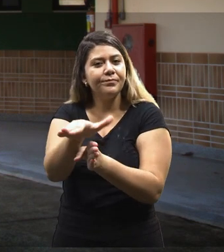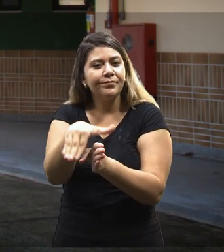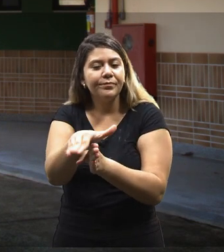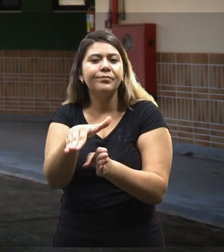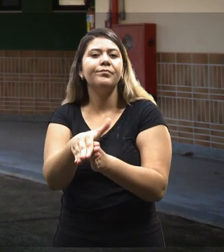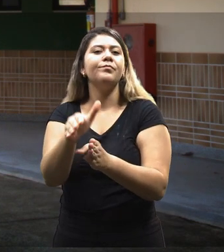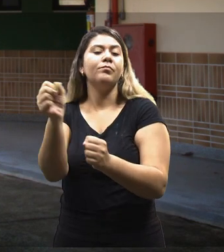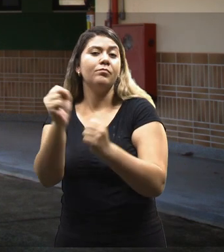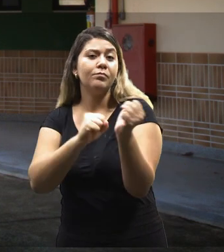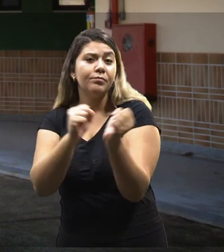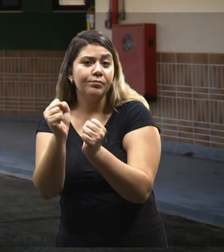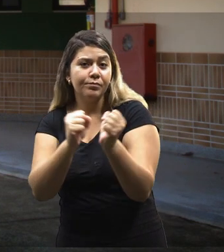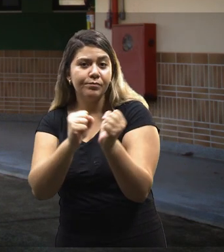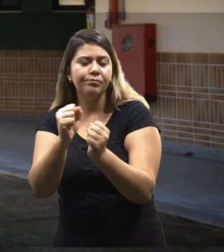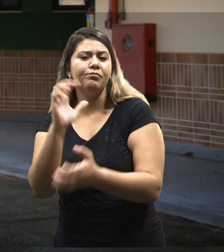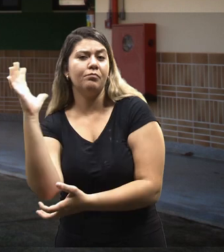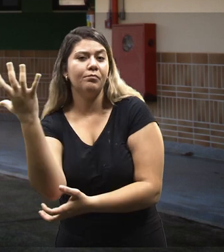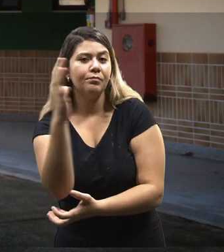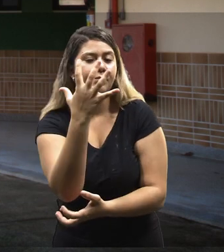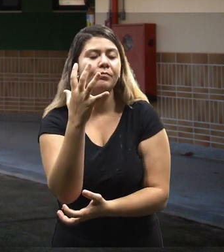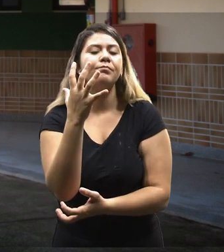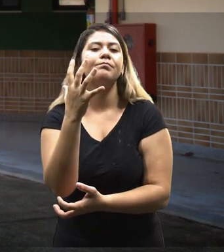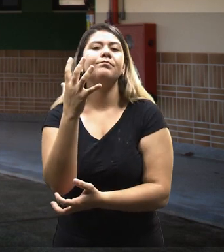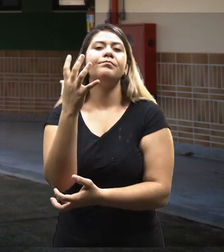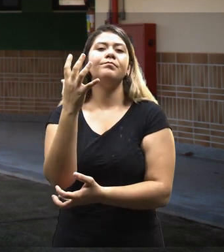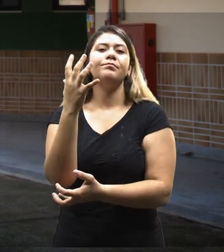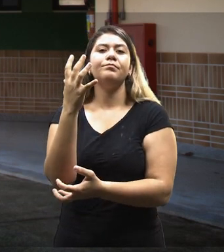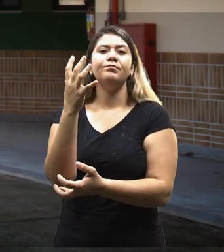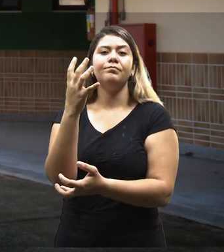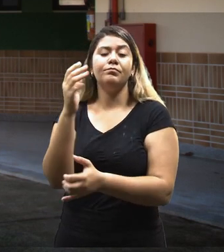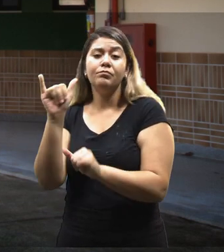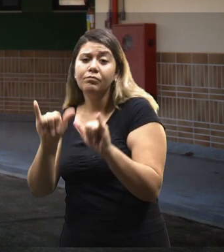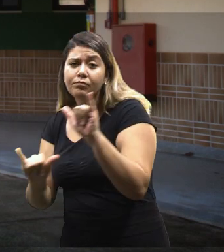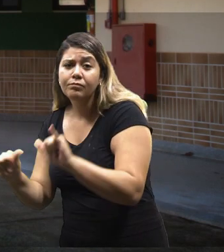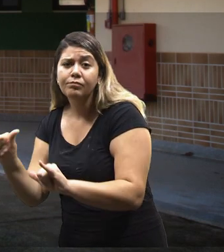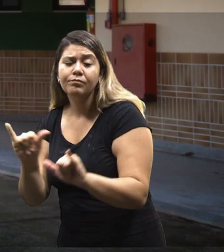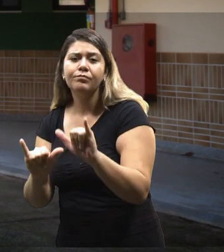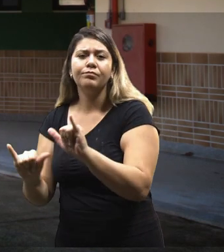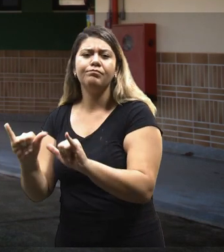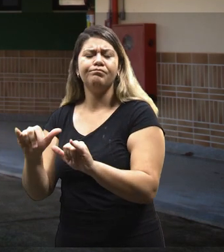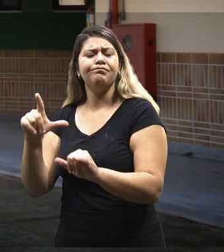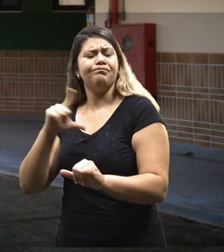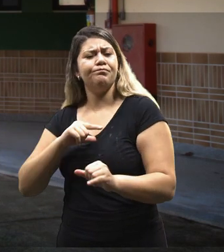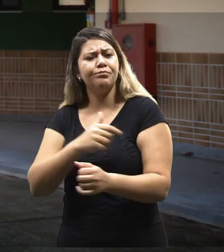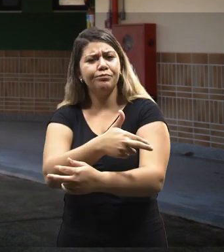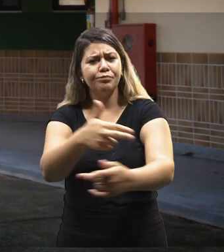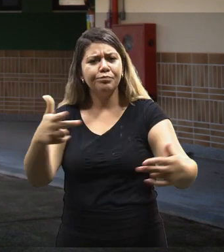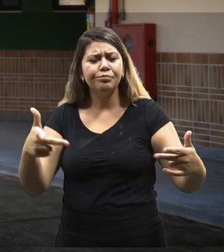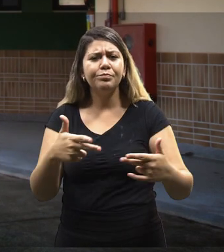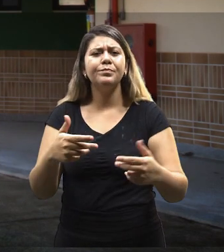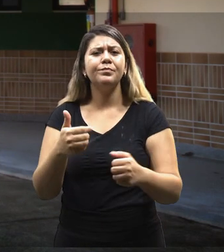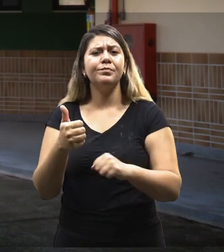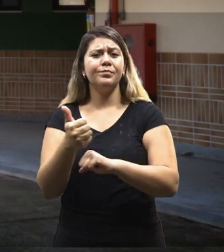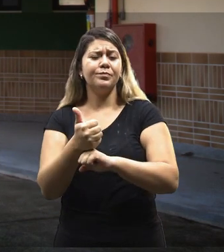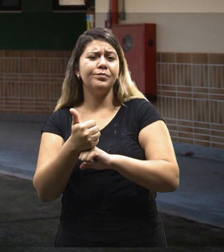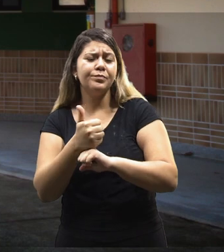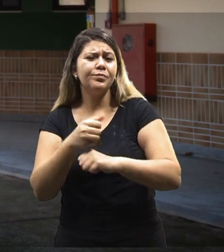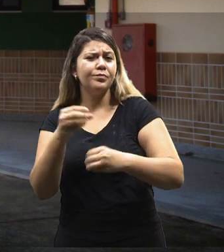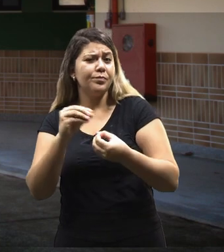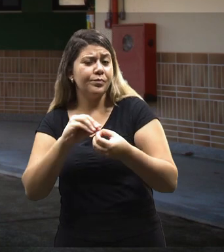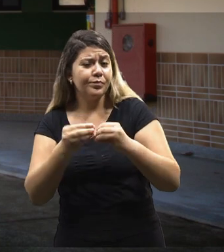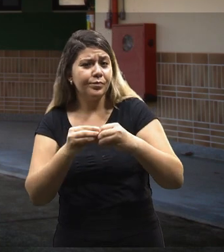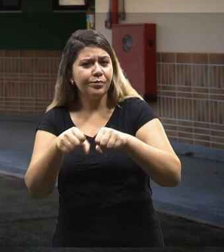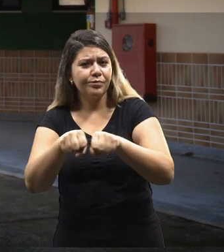consultoria para empresas na área ambiental, como laboratorista. Tem várias atividades